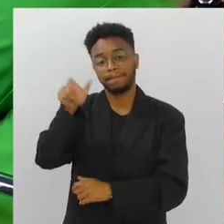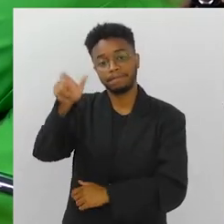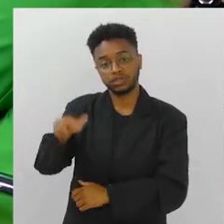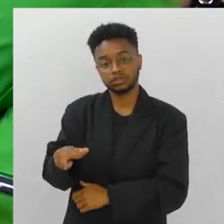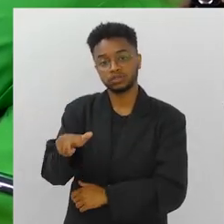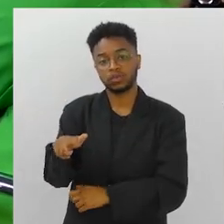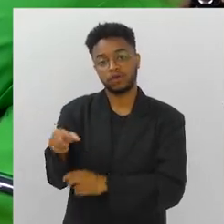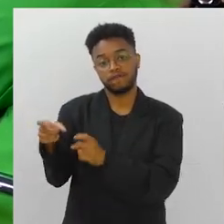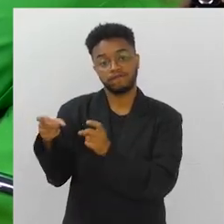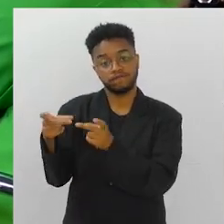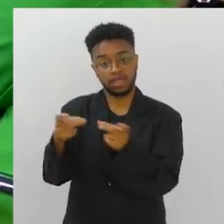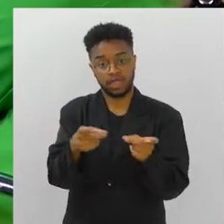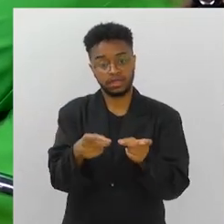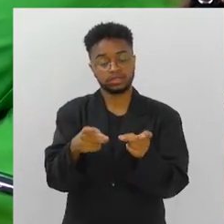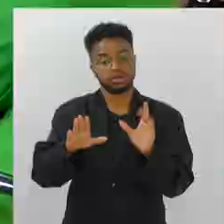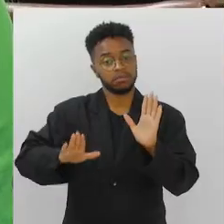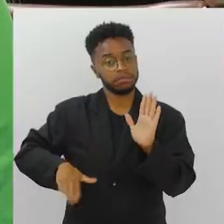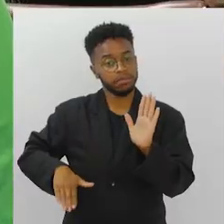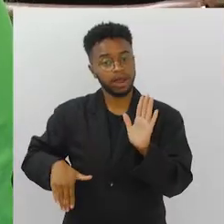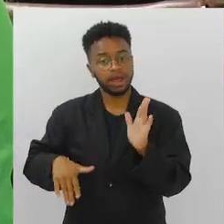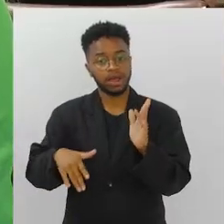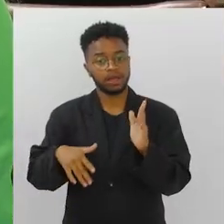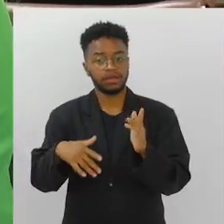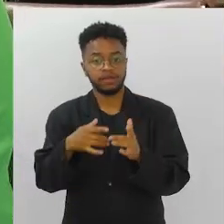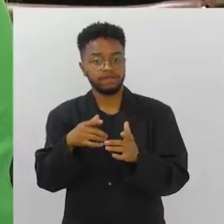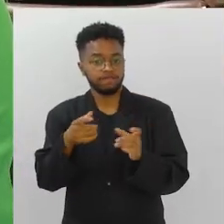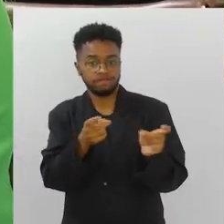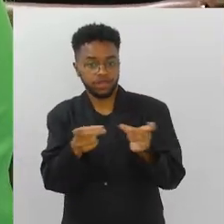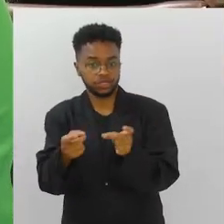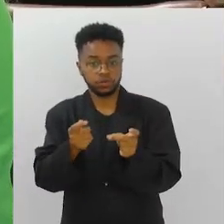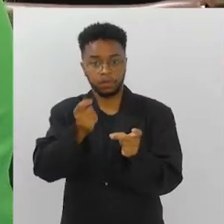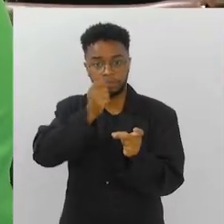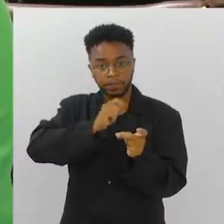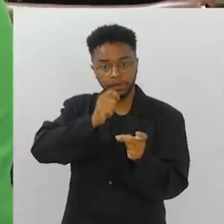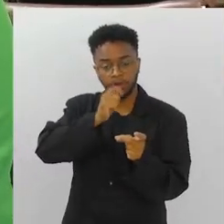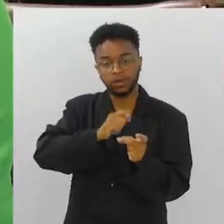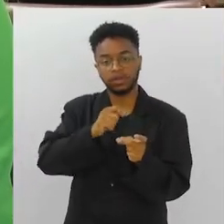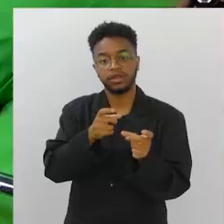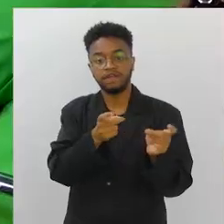coloca a barraca dele na praia, que vai vender o picolé,